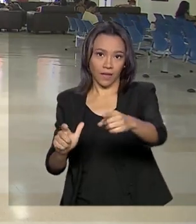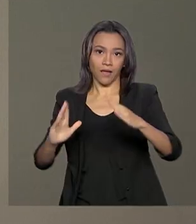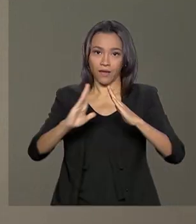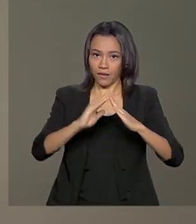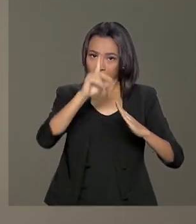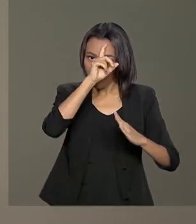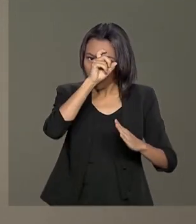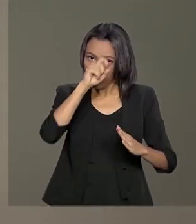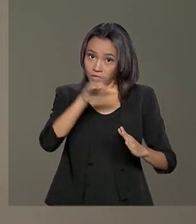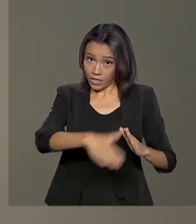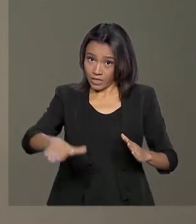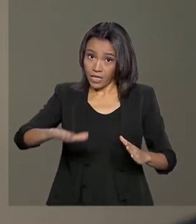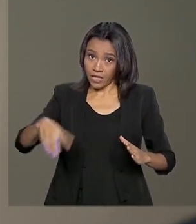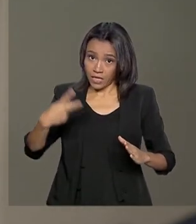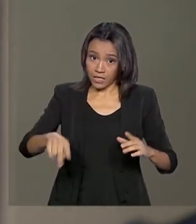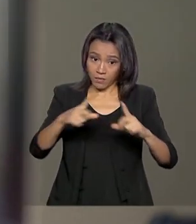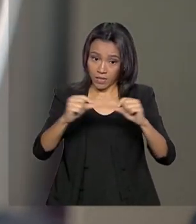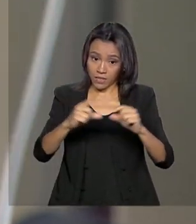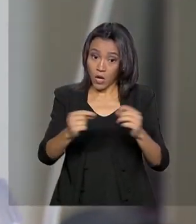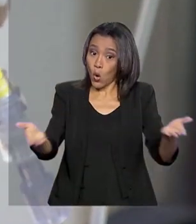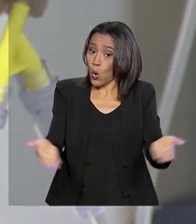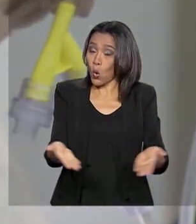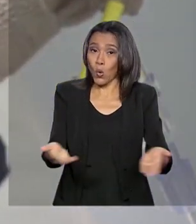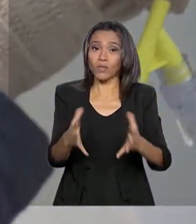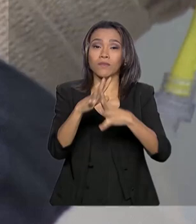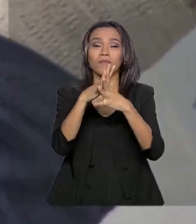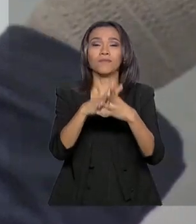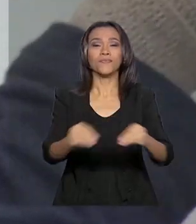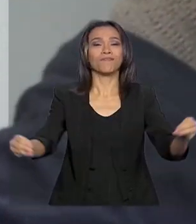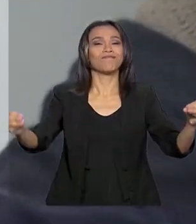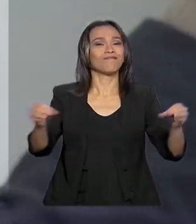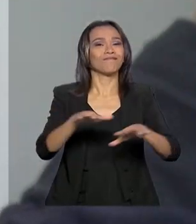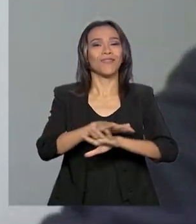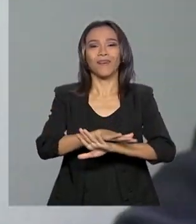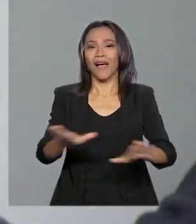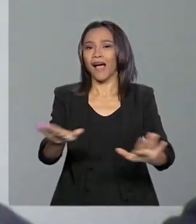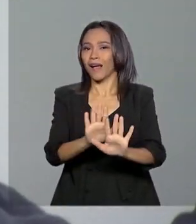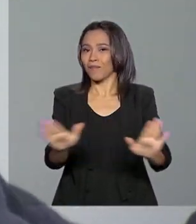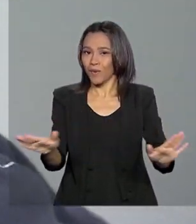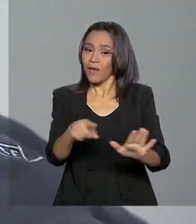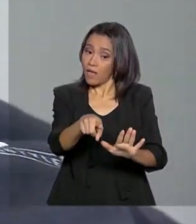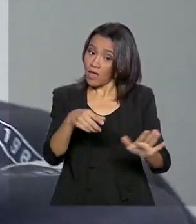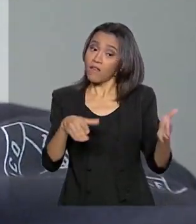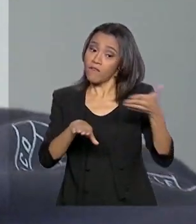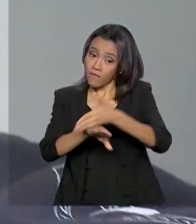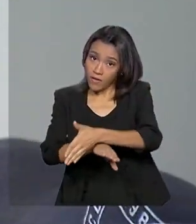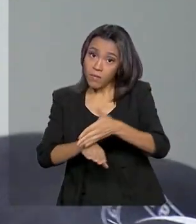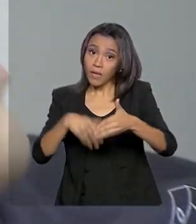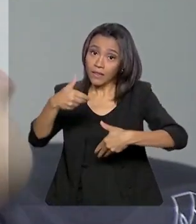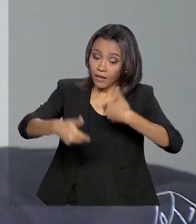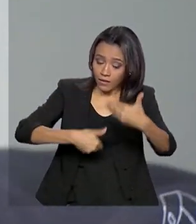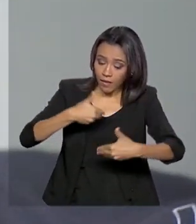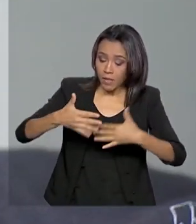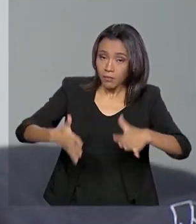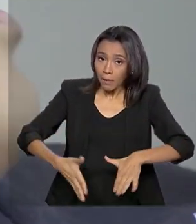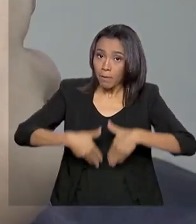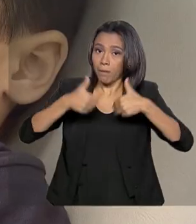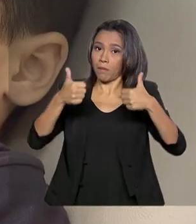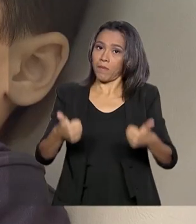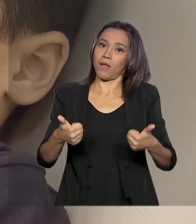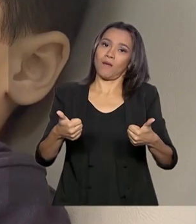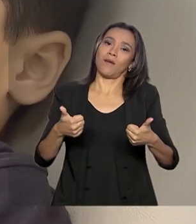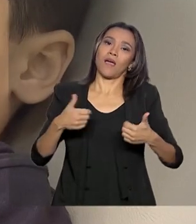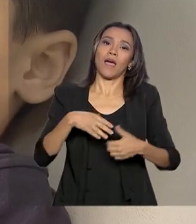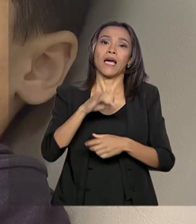Brasília. Hoje, ele está livre da leucemia e só veio ao hospital porque está fazendo um tratamento para melhorar a imunidade.